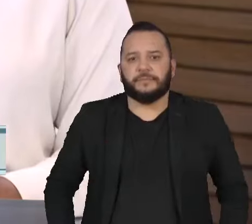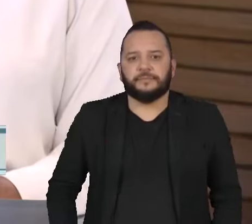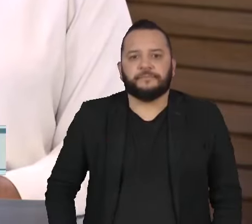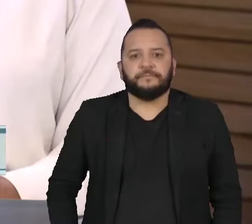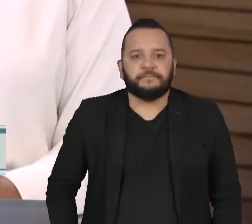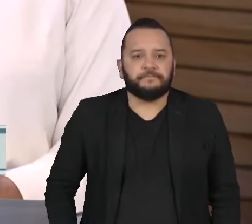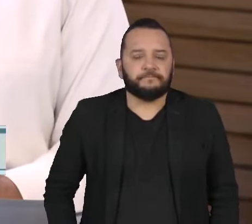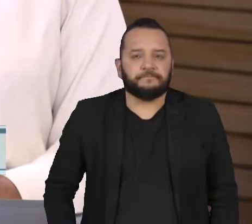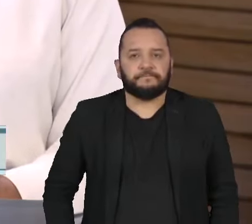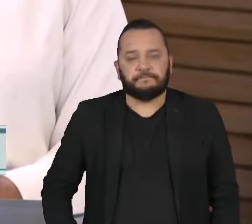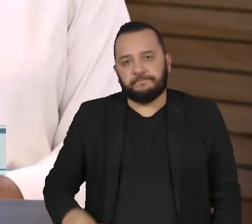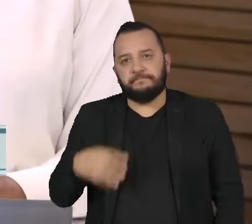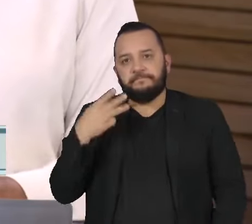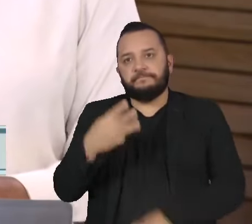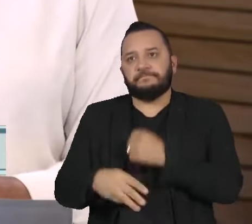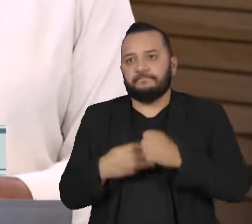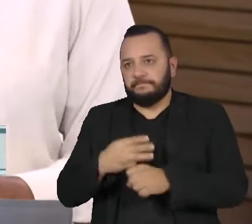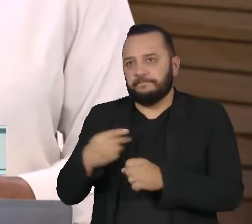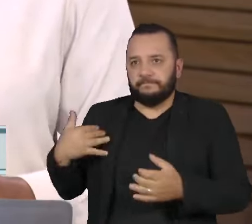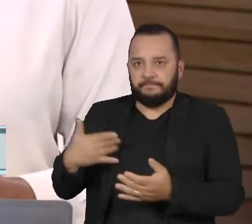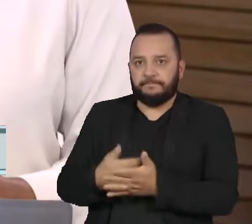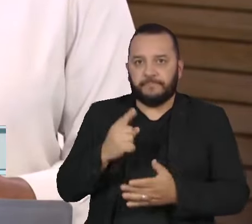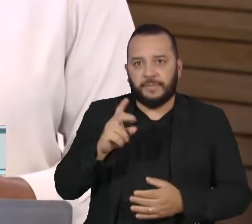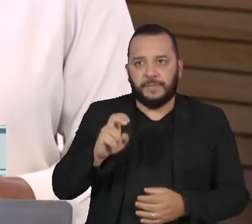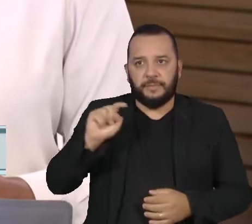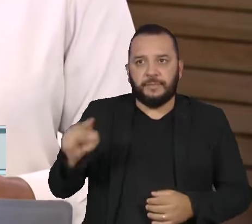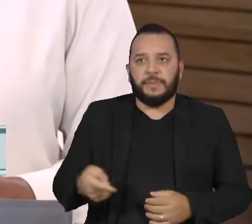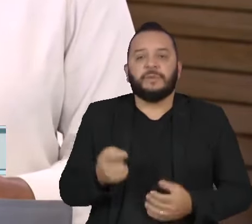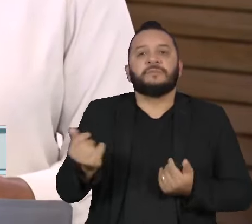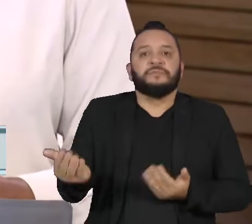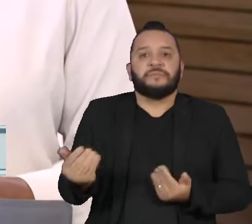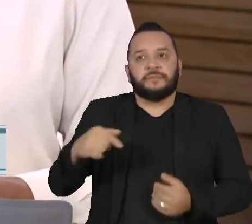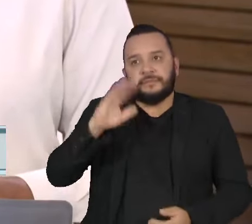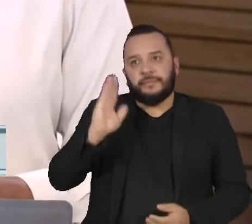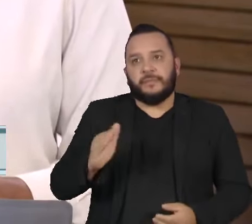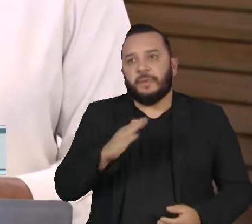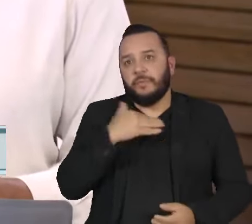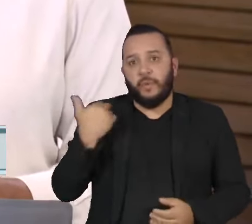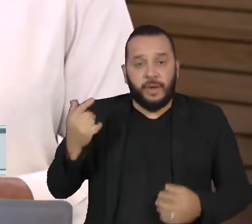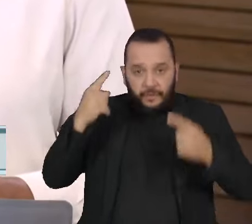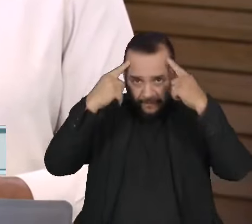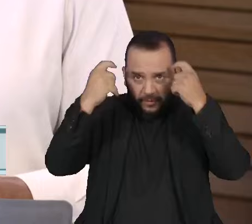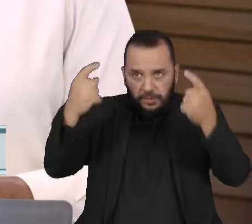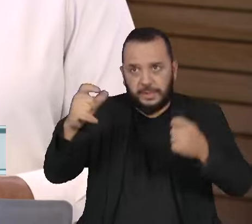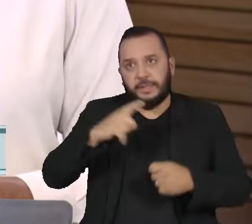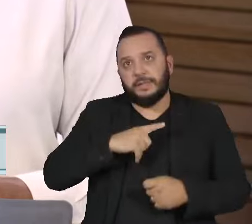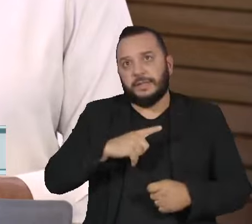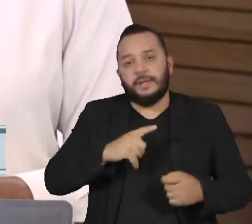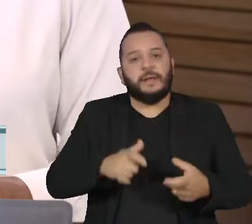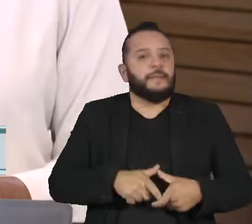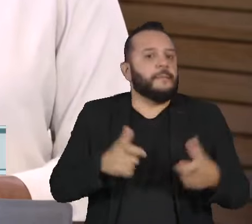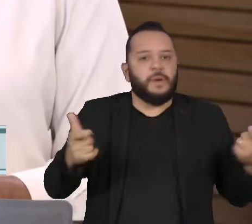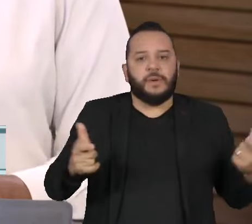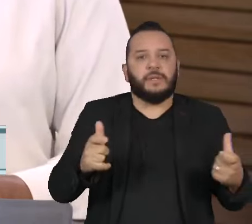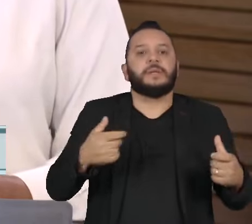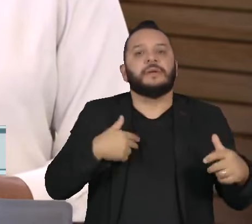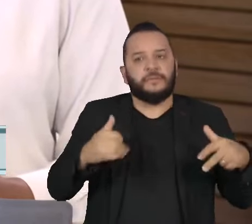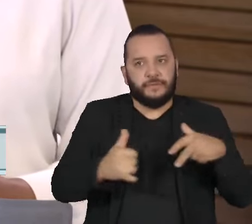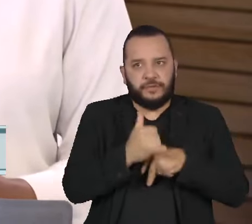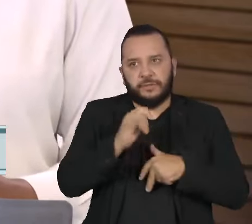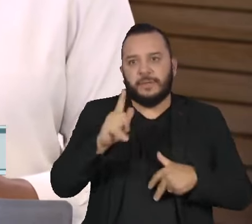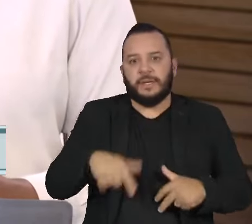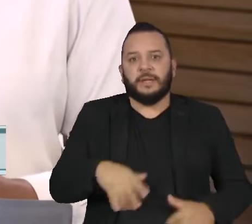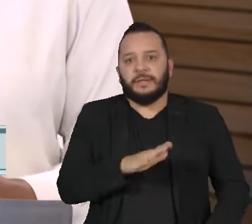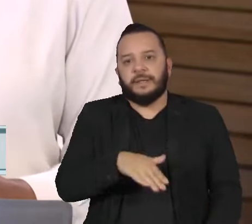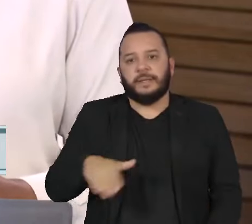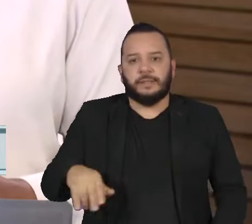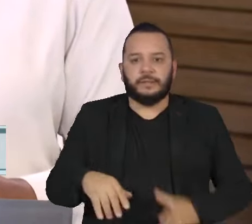Nos últimos três anos, 15 mil jovens brasileiros morreram de forma violenta. A maior parte das vítimas era de